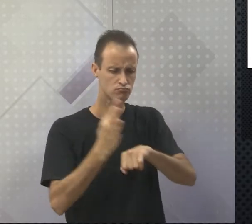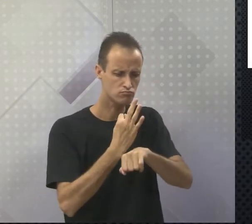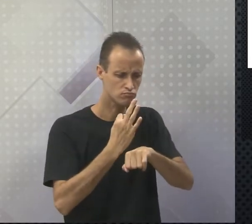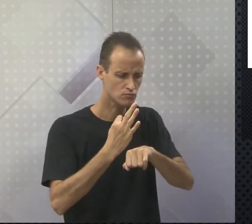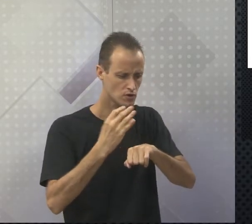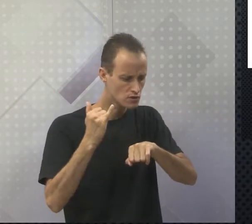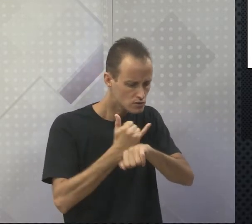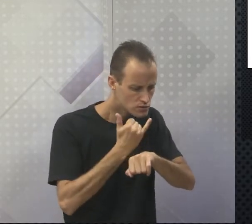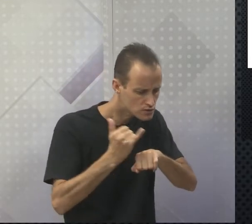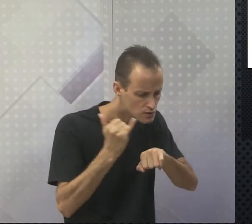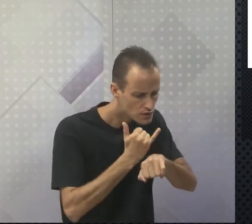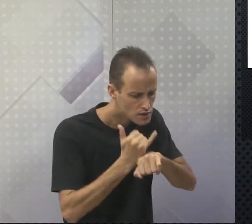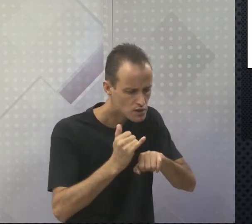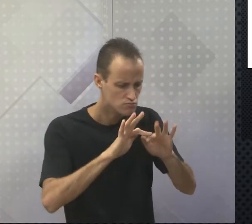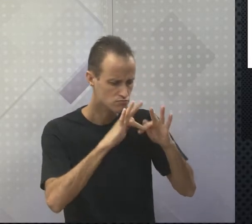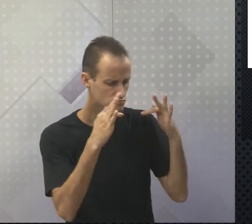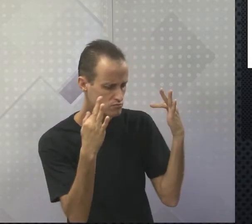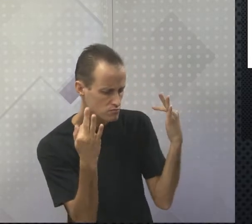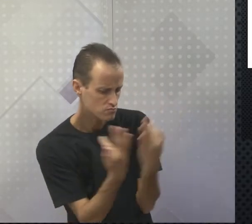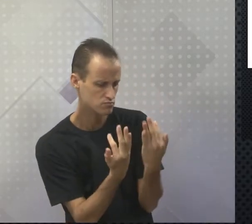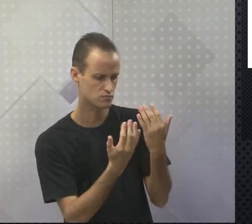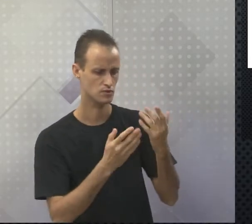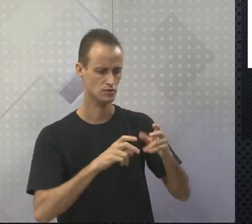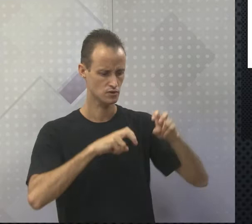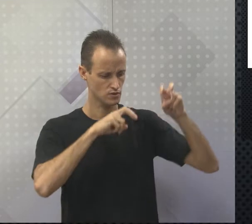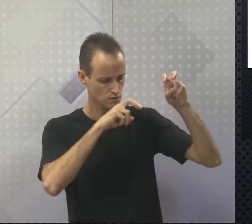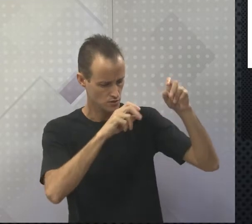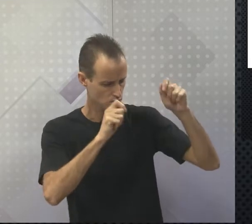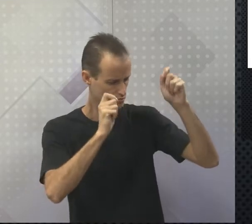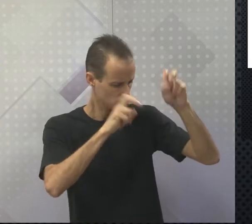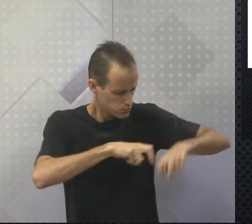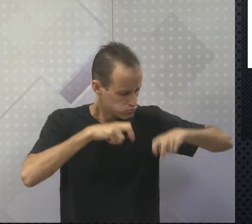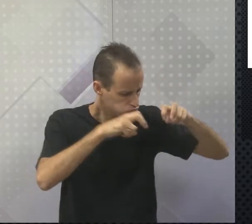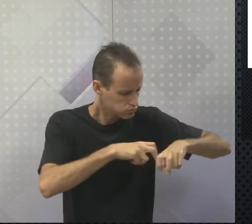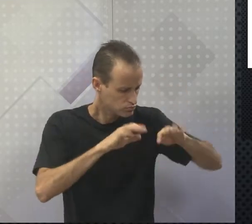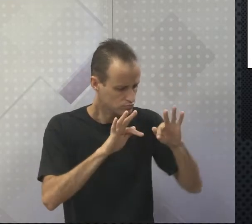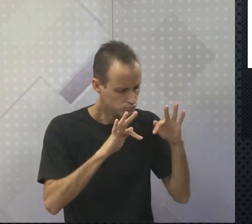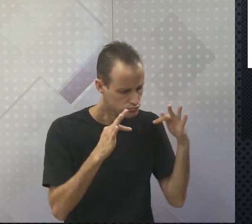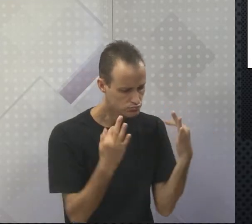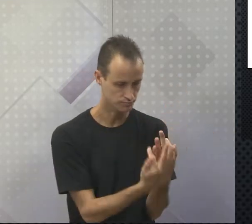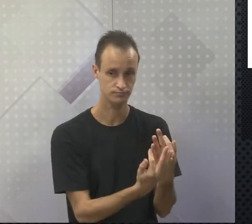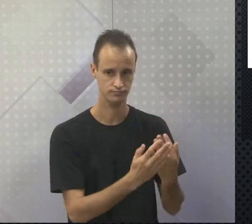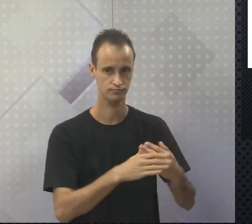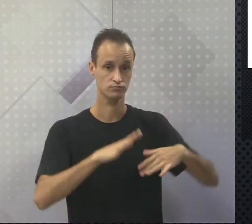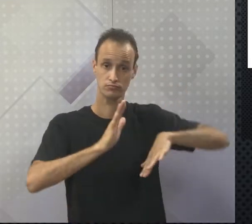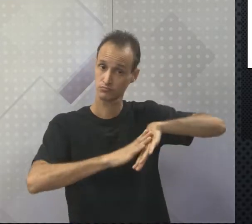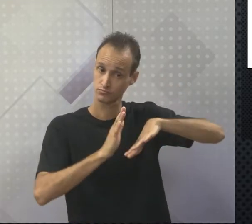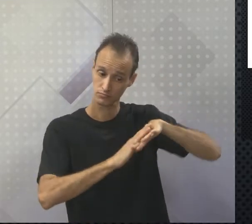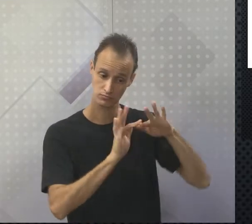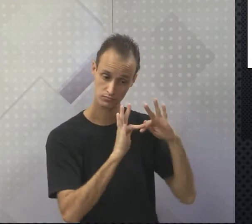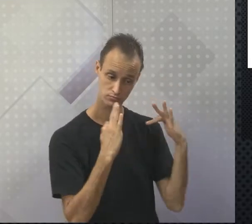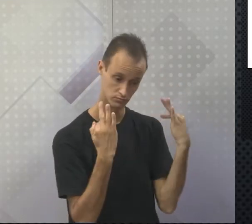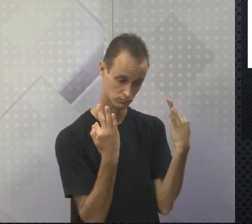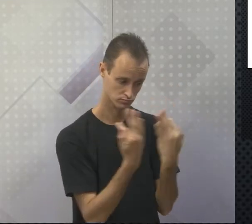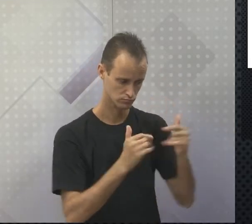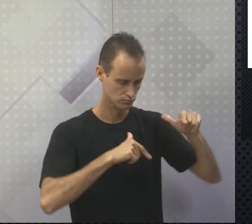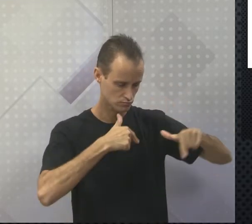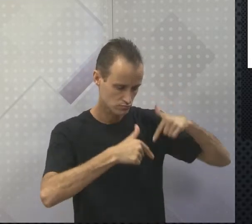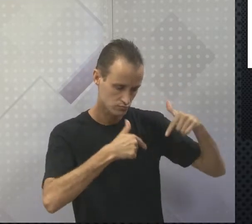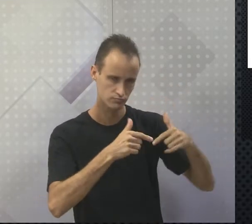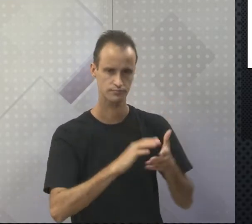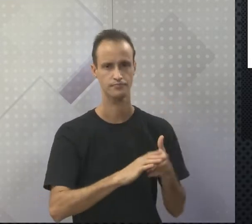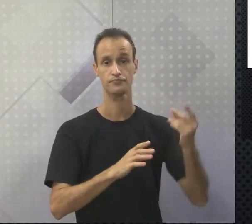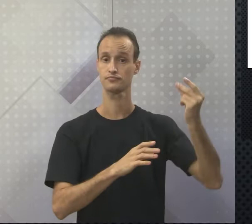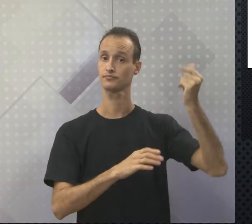simples ou tradicionais. Então, equipamentos, maquinário, ferramentas. Mão de obra familiar. Antigamente,